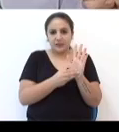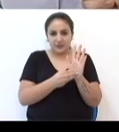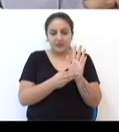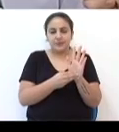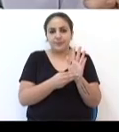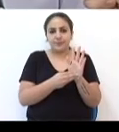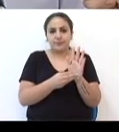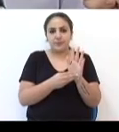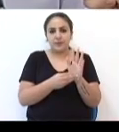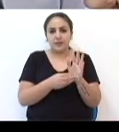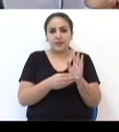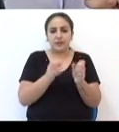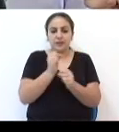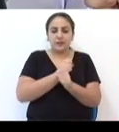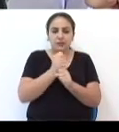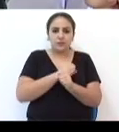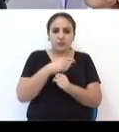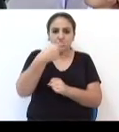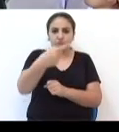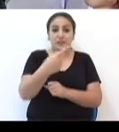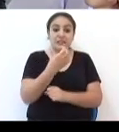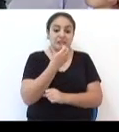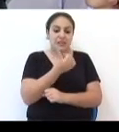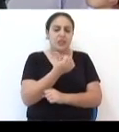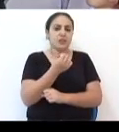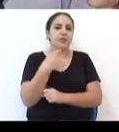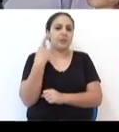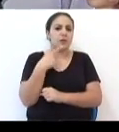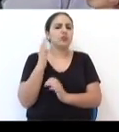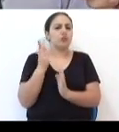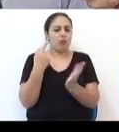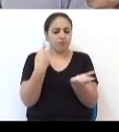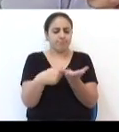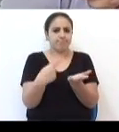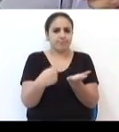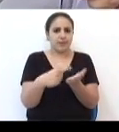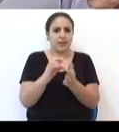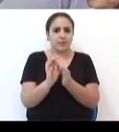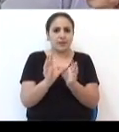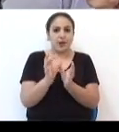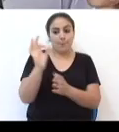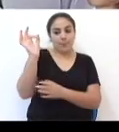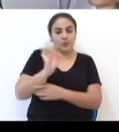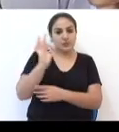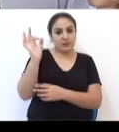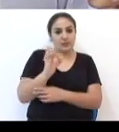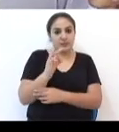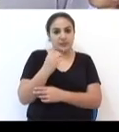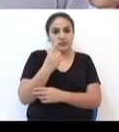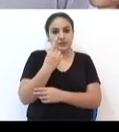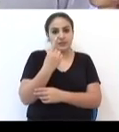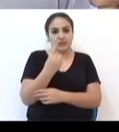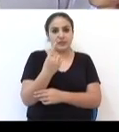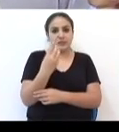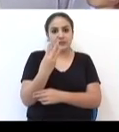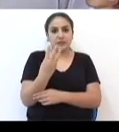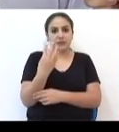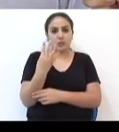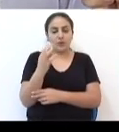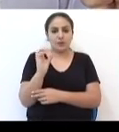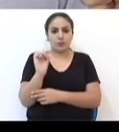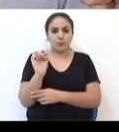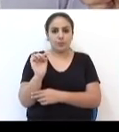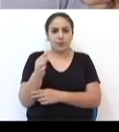Então, a partir do próximo ano, seis vereadores já vão disponibilizar o seu percentual de 134 mil, que